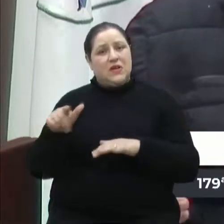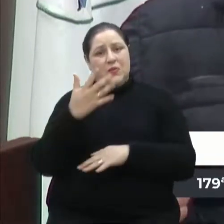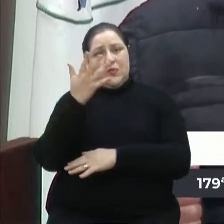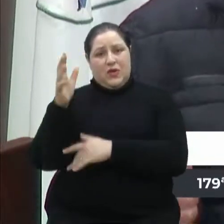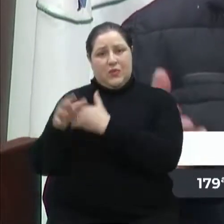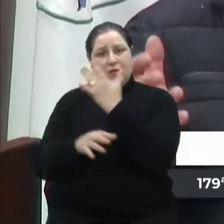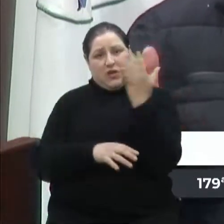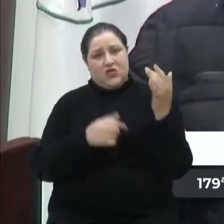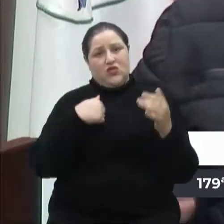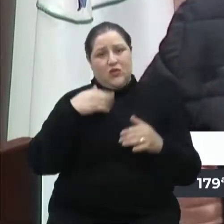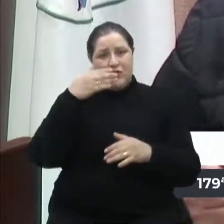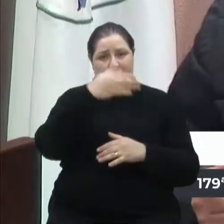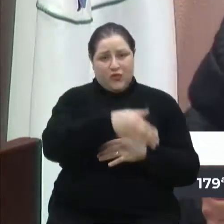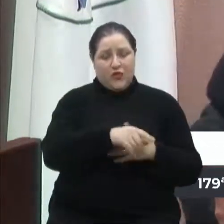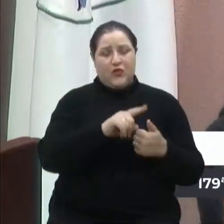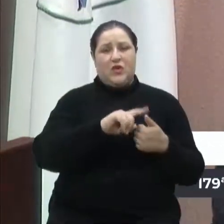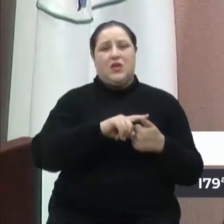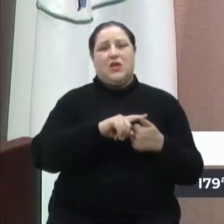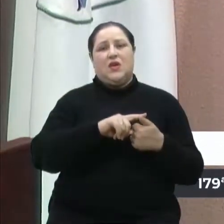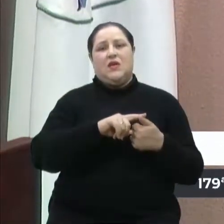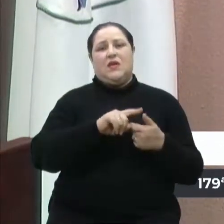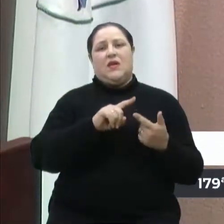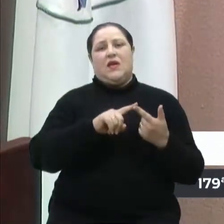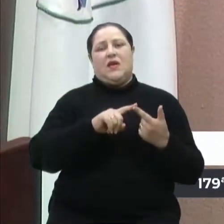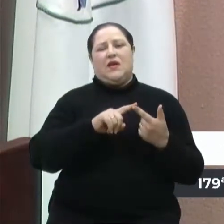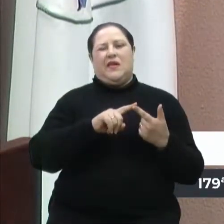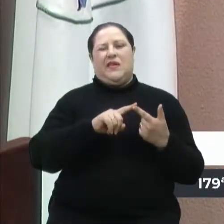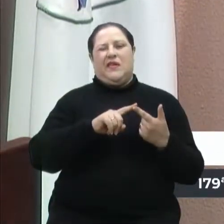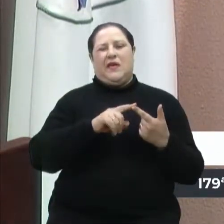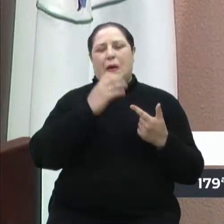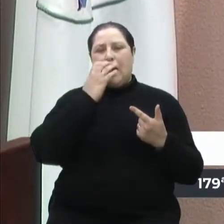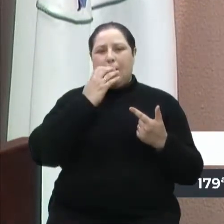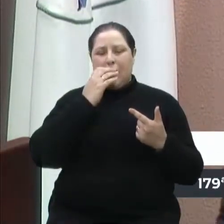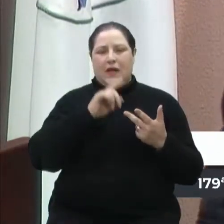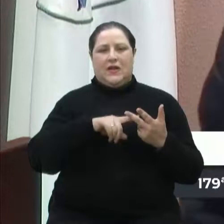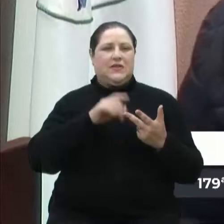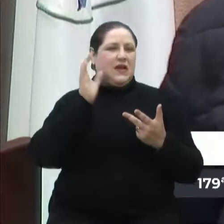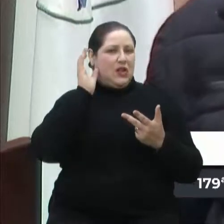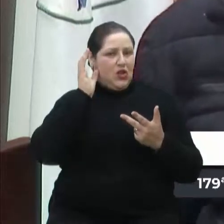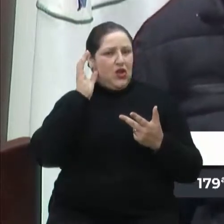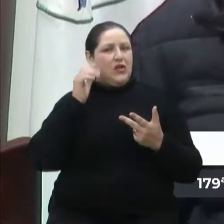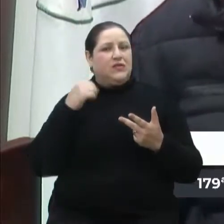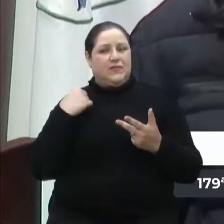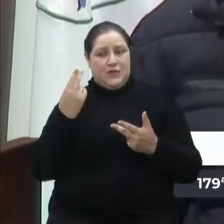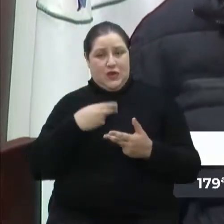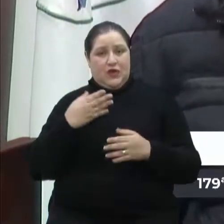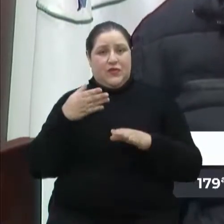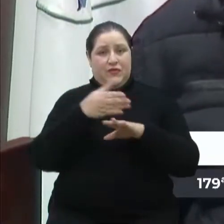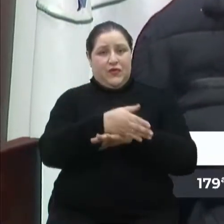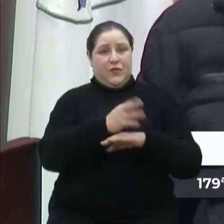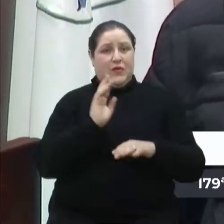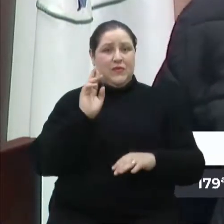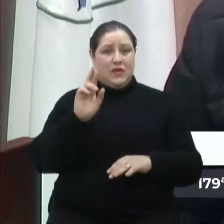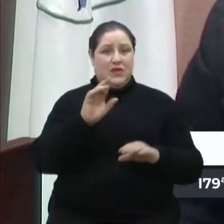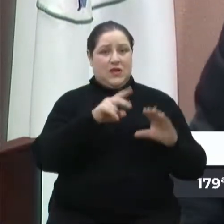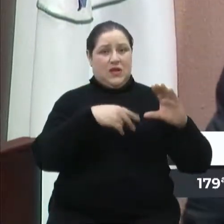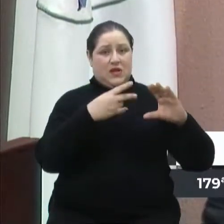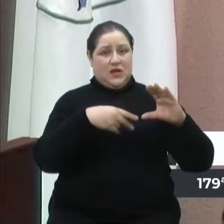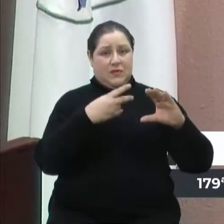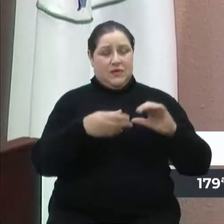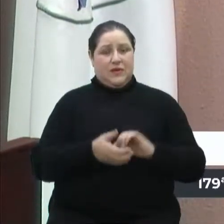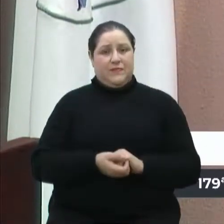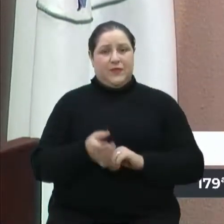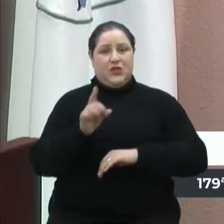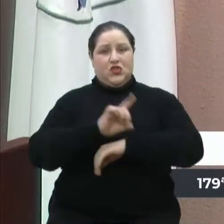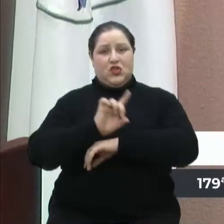colega Camiles, o Cadori, estive lá representando a Câmara, neste... do dia 1º ao 8 de